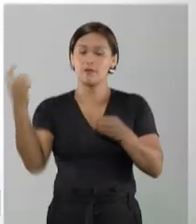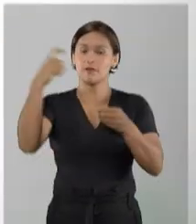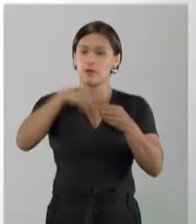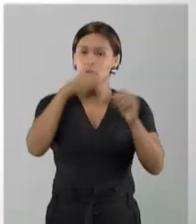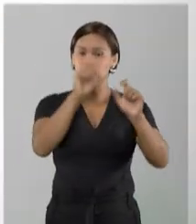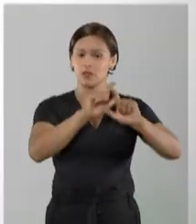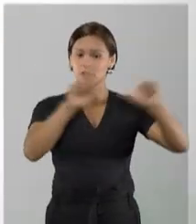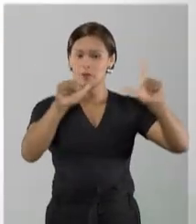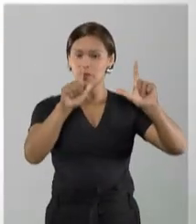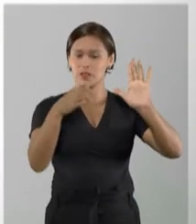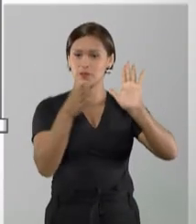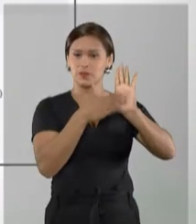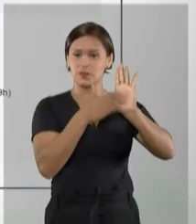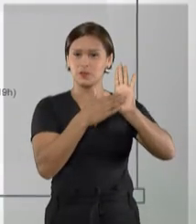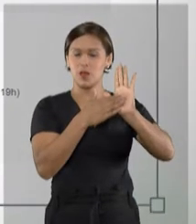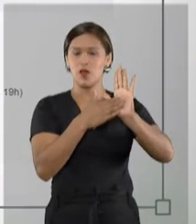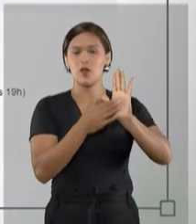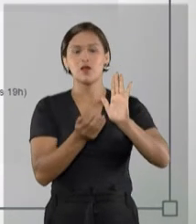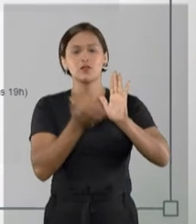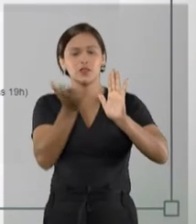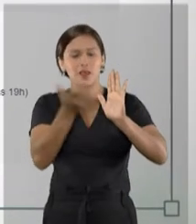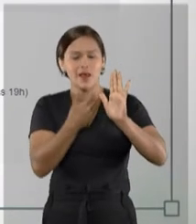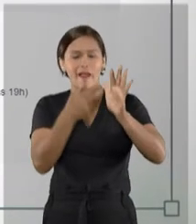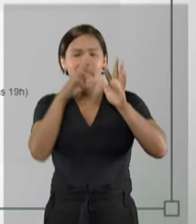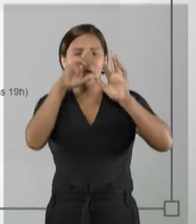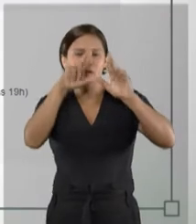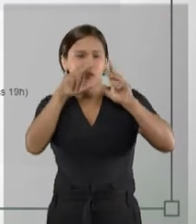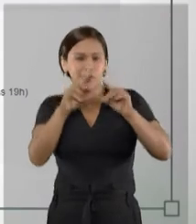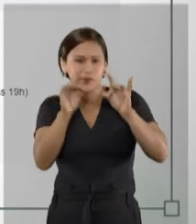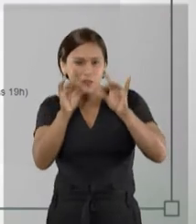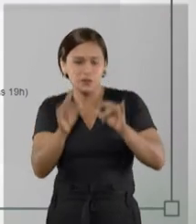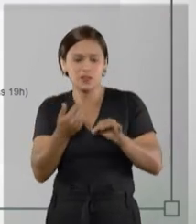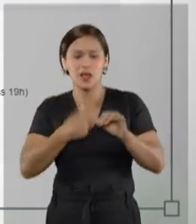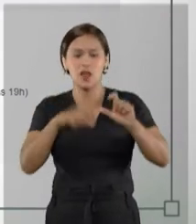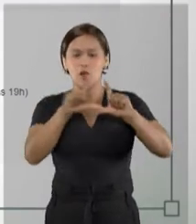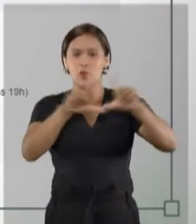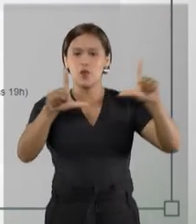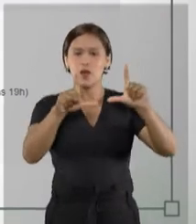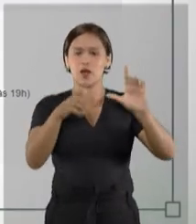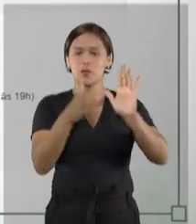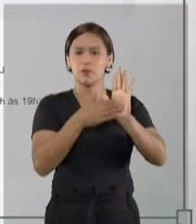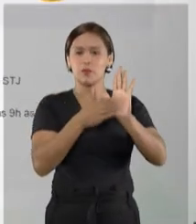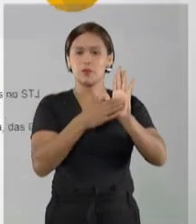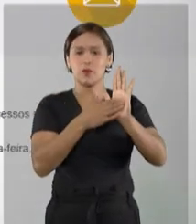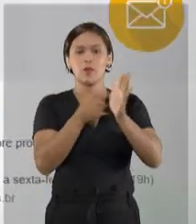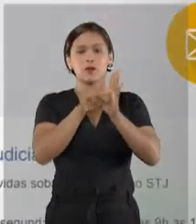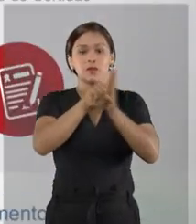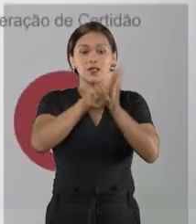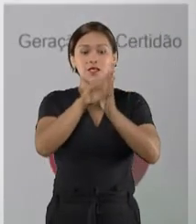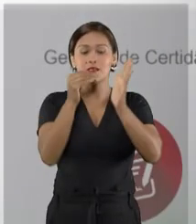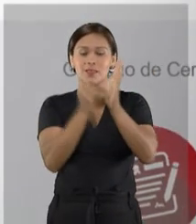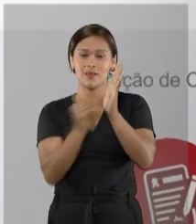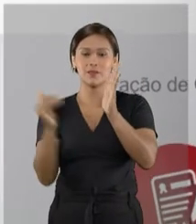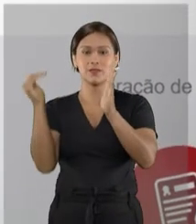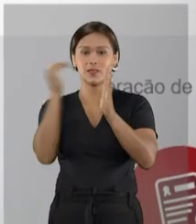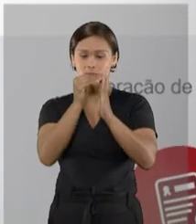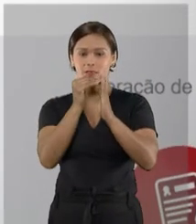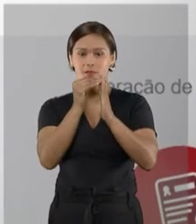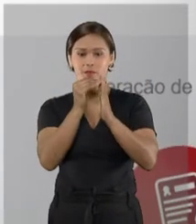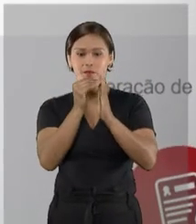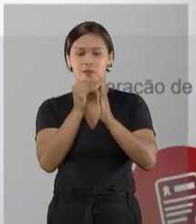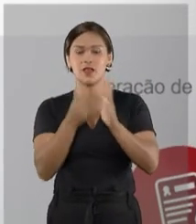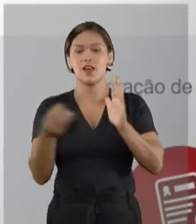Voltando à página principal, caso você queira refinar sua busca, utilizando campos específicos, basta clicar em Pesquisa